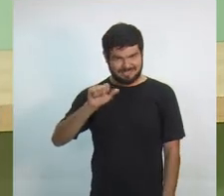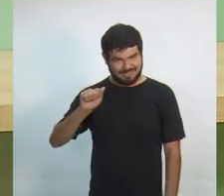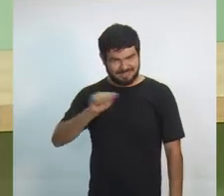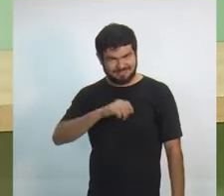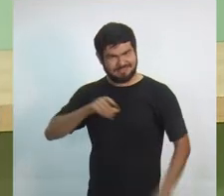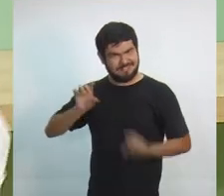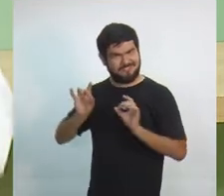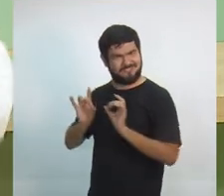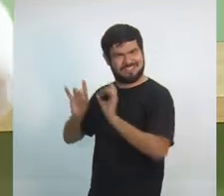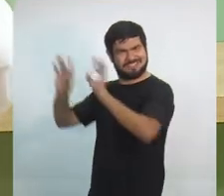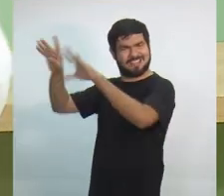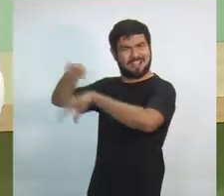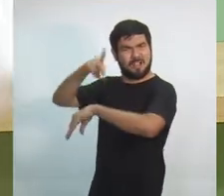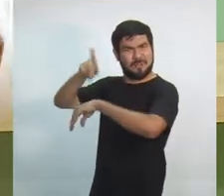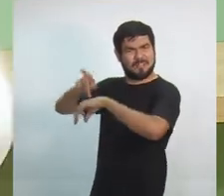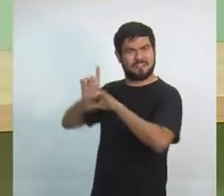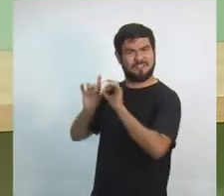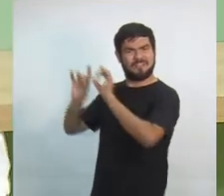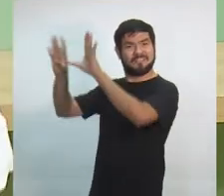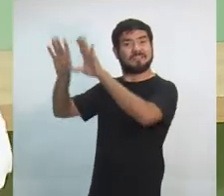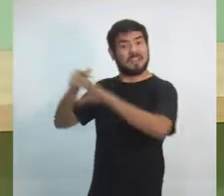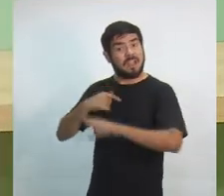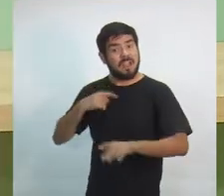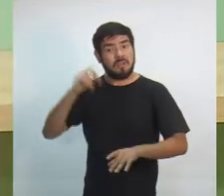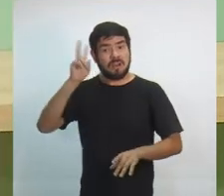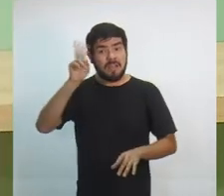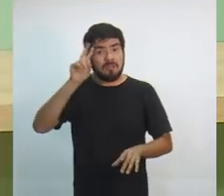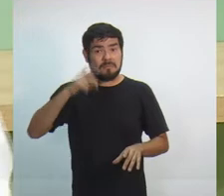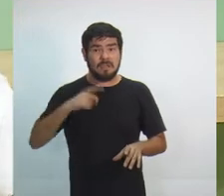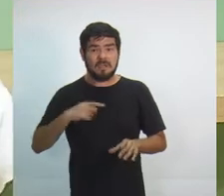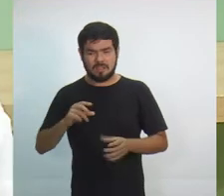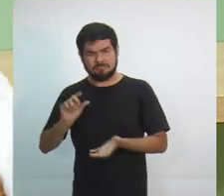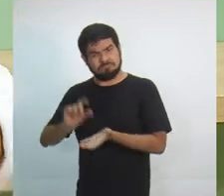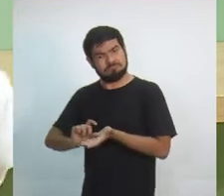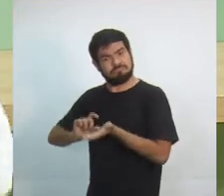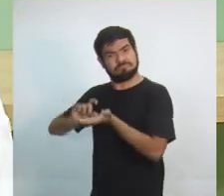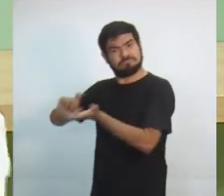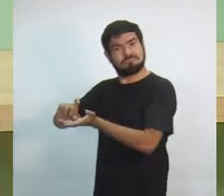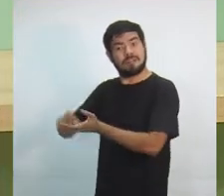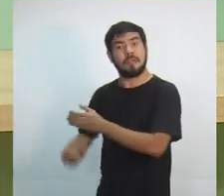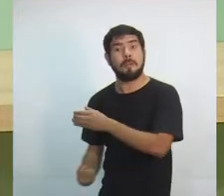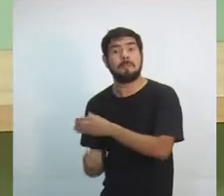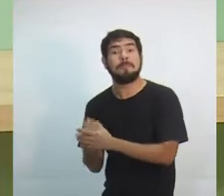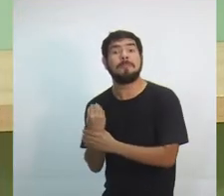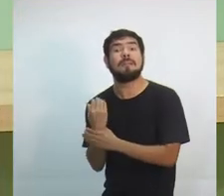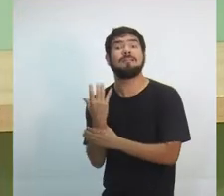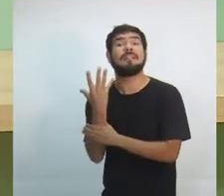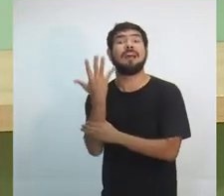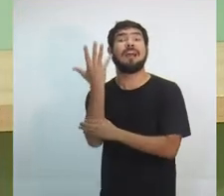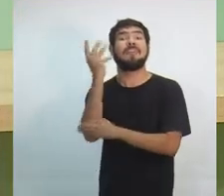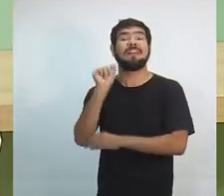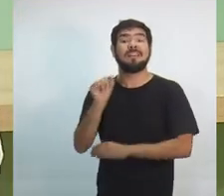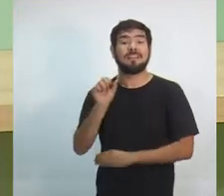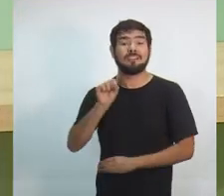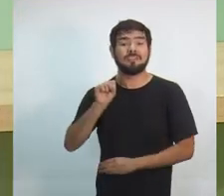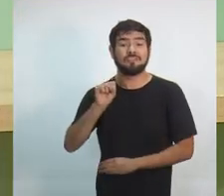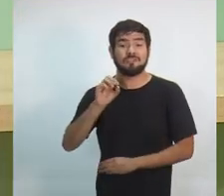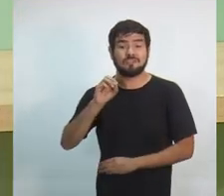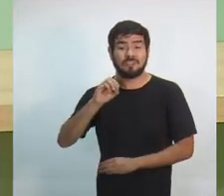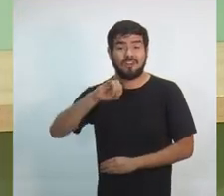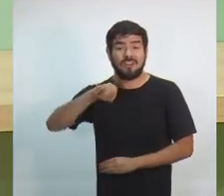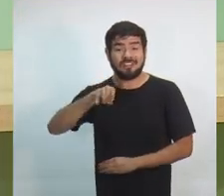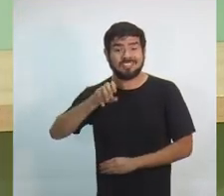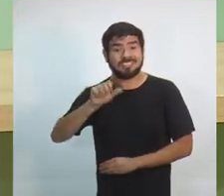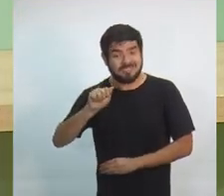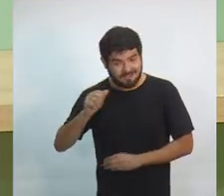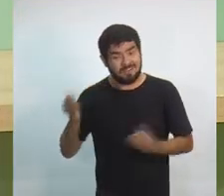licença ambiental para o plantio da soja no sul do Amazonas. Hoje a soja é uma realidade no interior. Nós vamos também